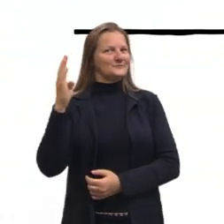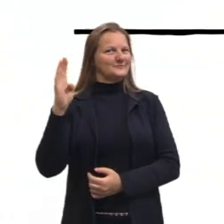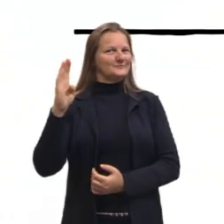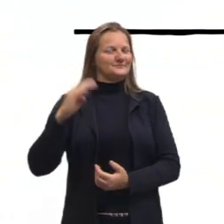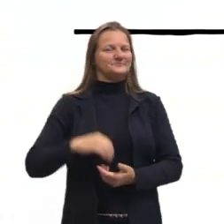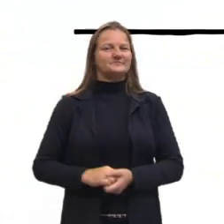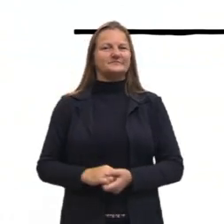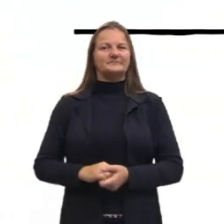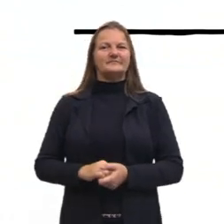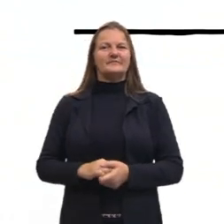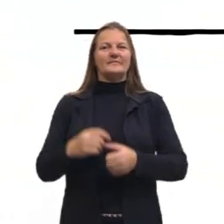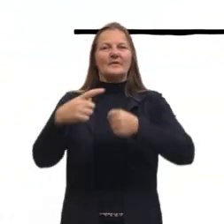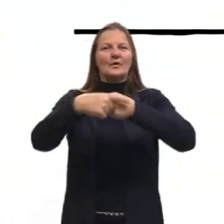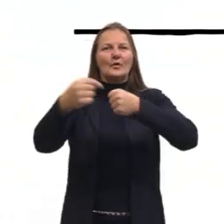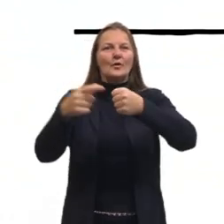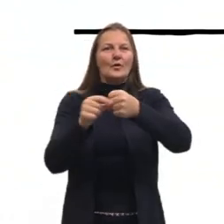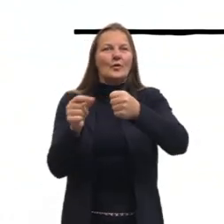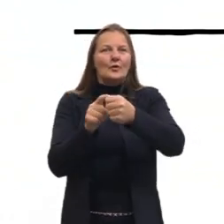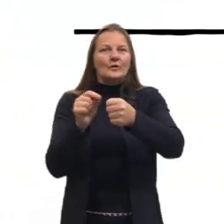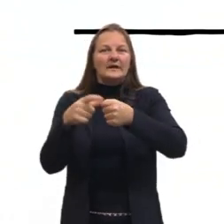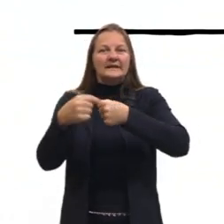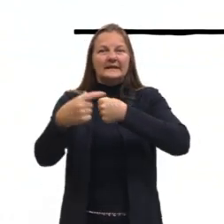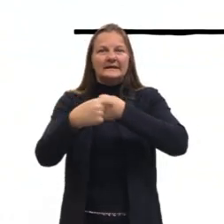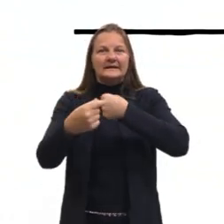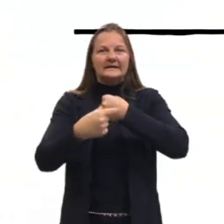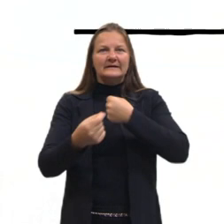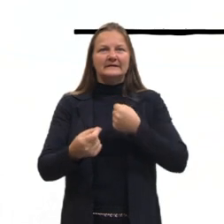Organelas em ação.